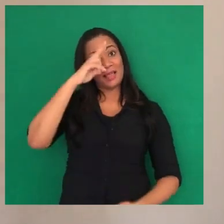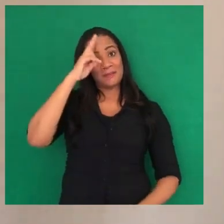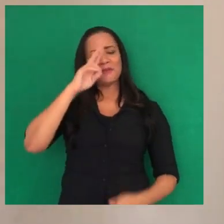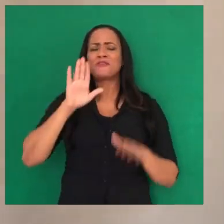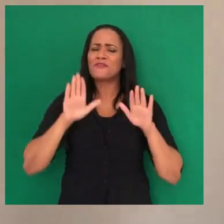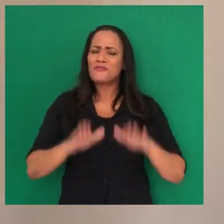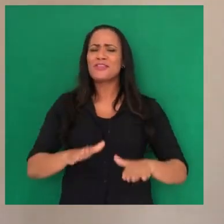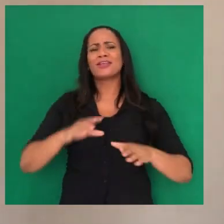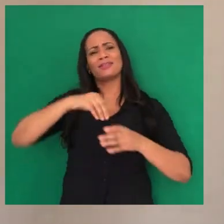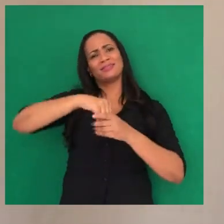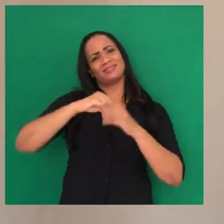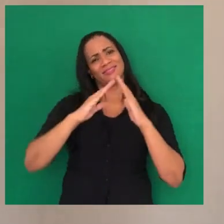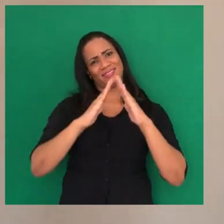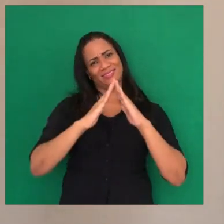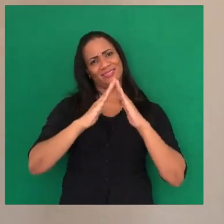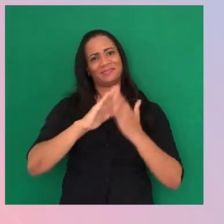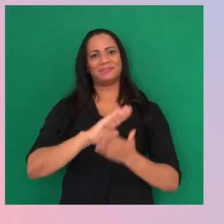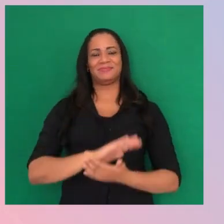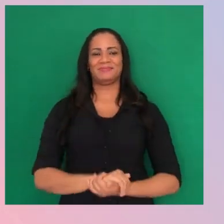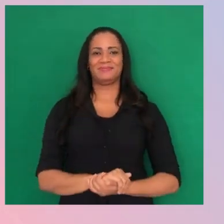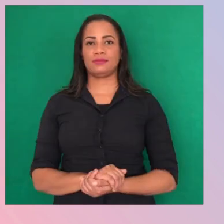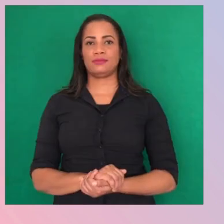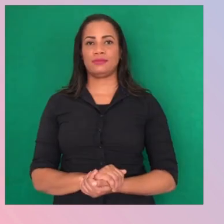Lembrando, gente, fica dentro de casa.